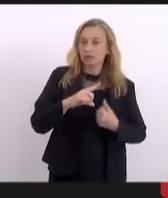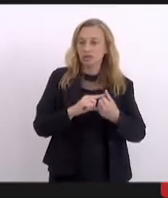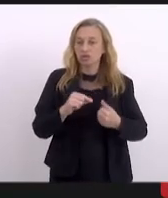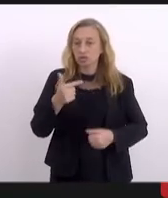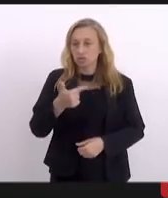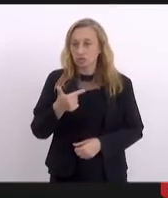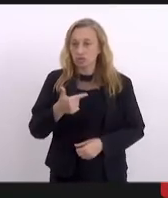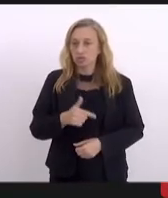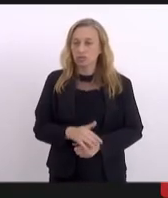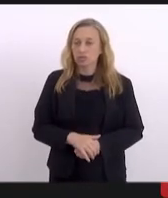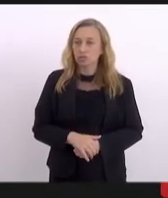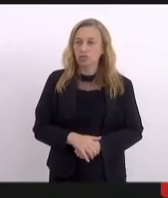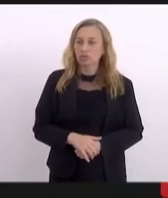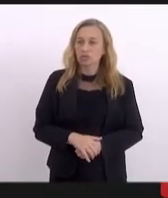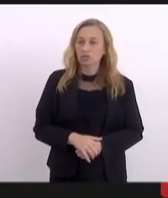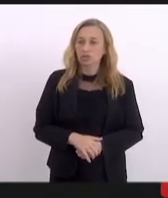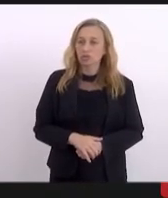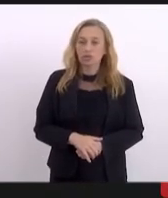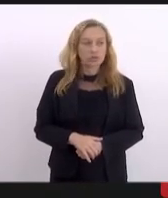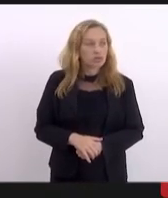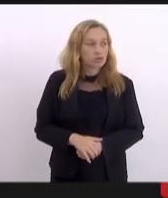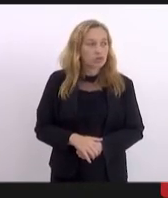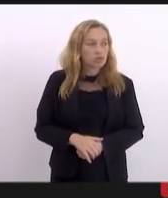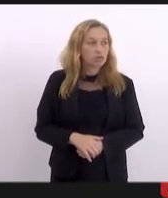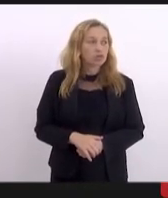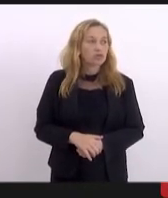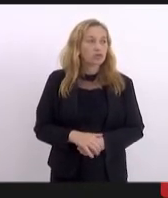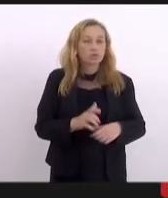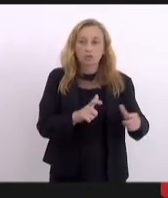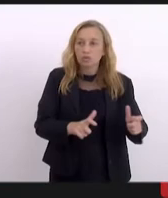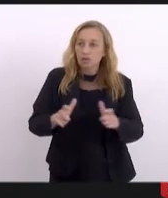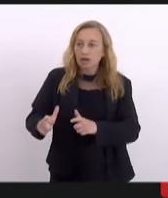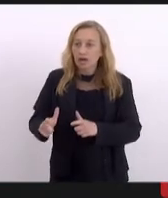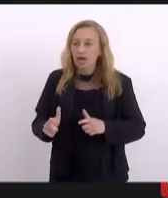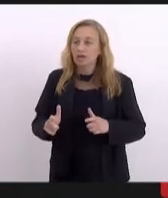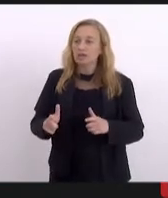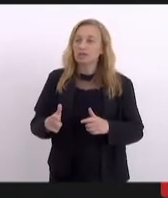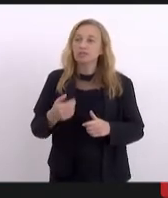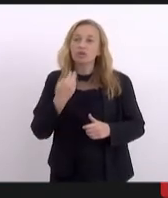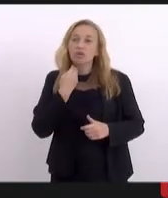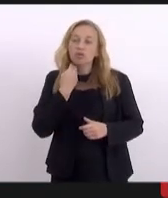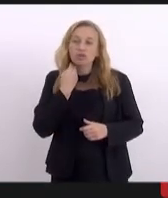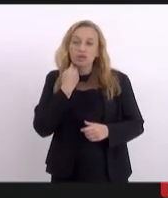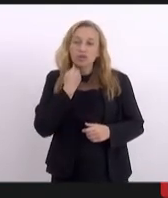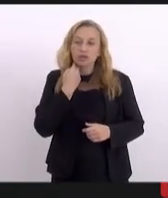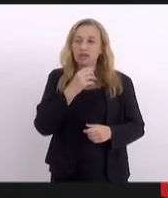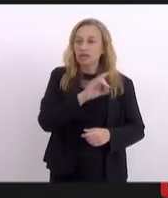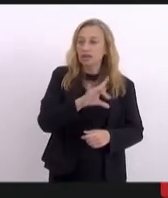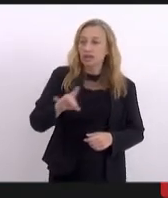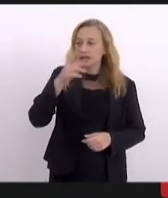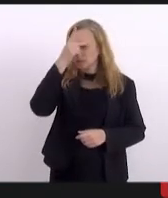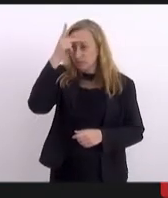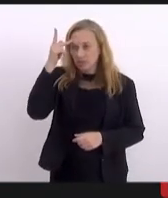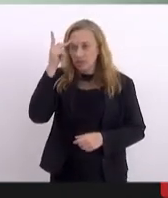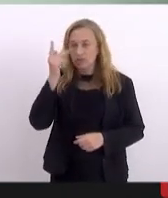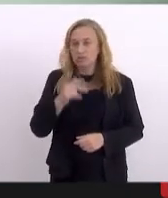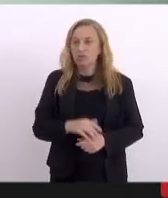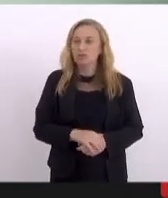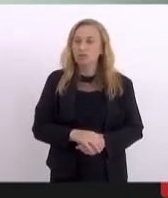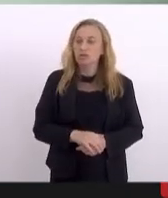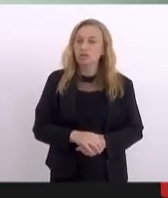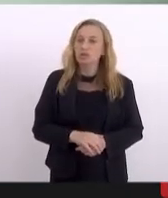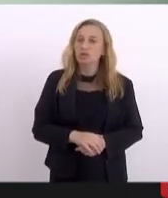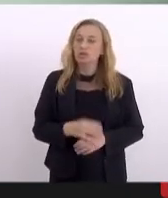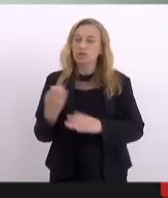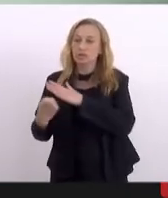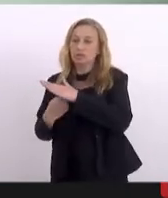segundo. Estabelecer pontos de checagem de temperatura dos usuários pelas concessionárias